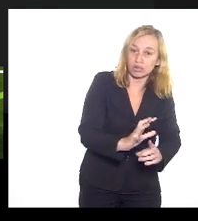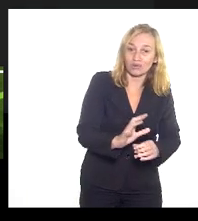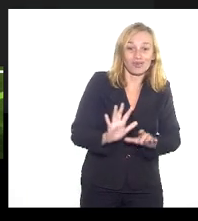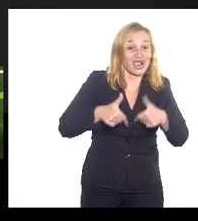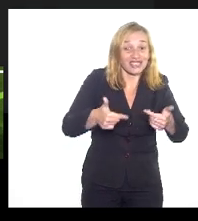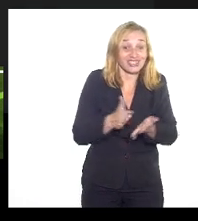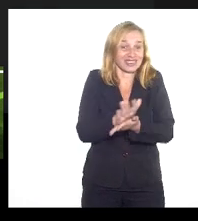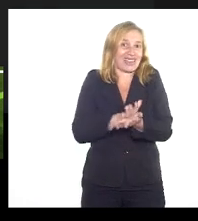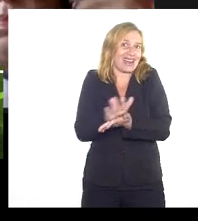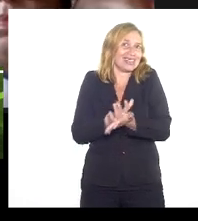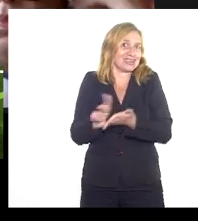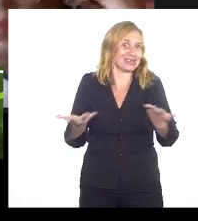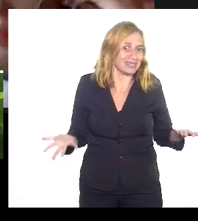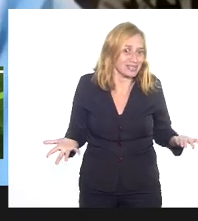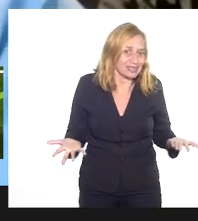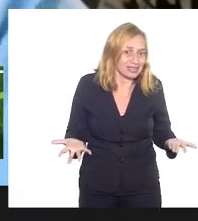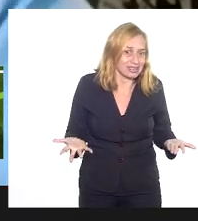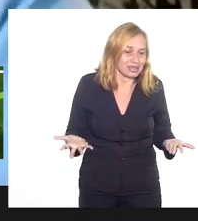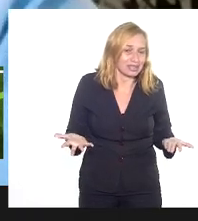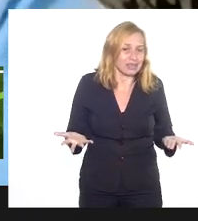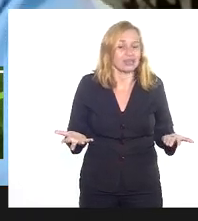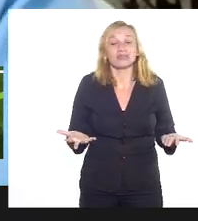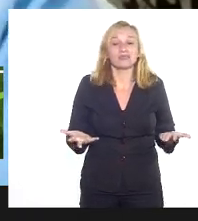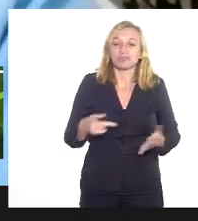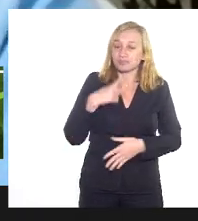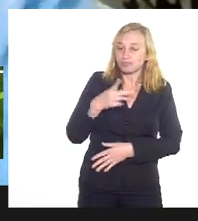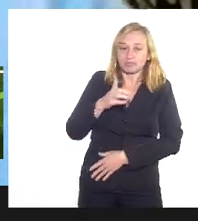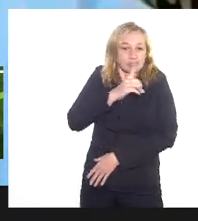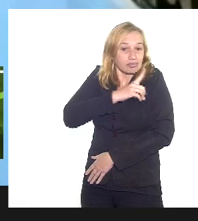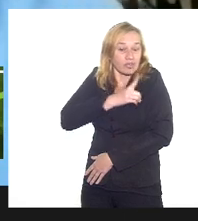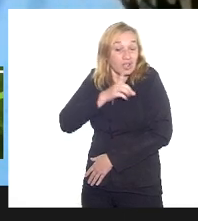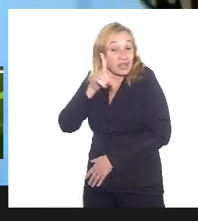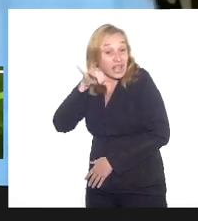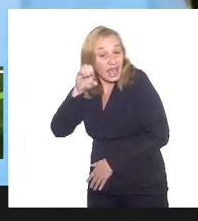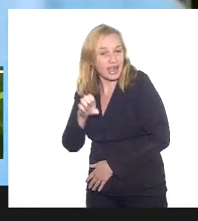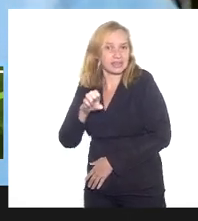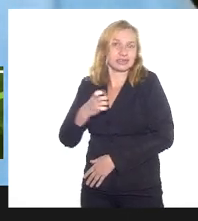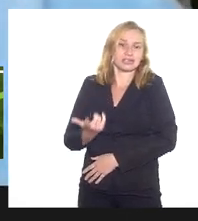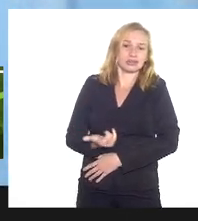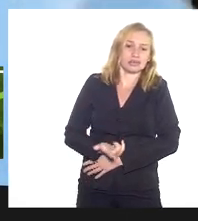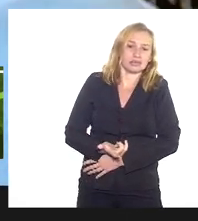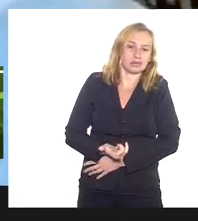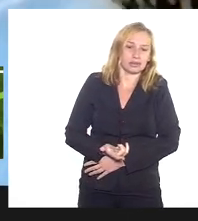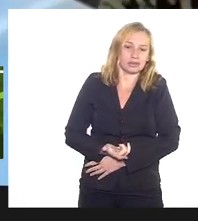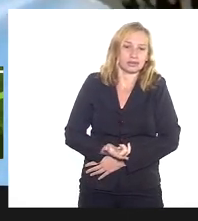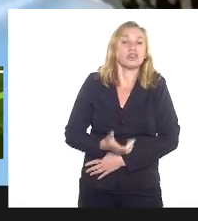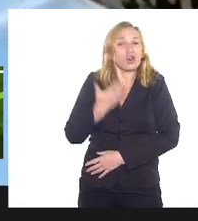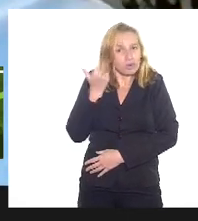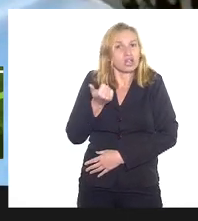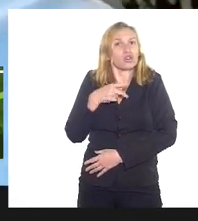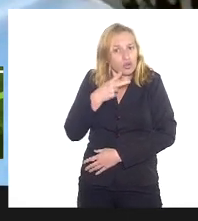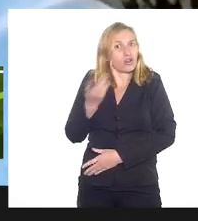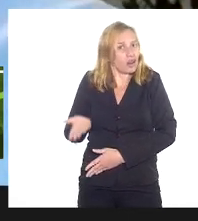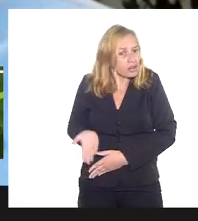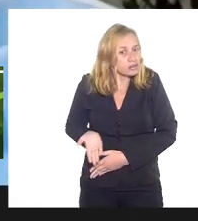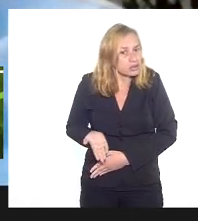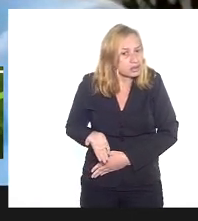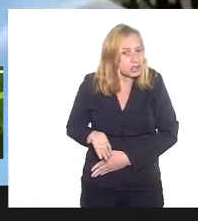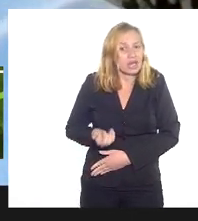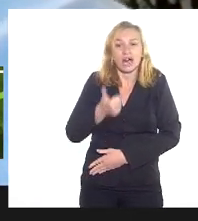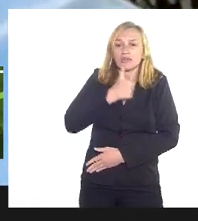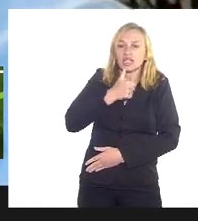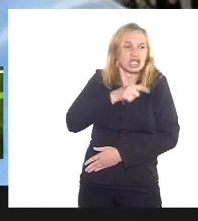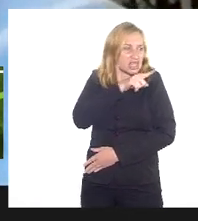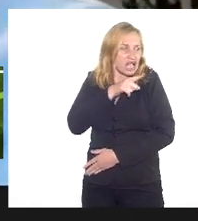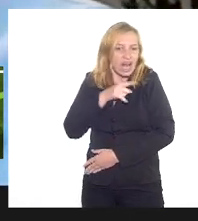funcionar. Eu estou falando sobre o ponto de vista da delegacia da Decrade, eu digo, isso poderia, a Decrade, eu sei o que eu estou dizendo. a menina que está